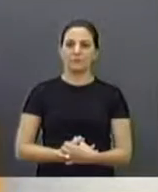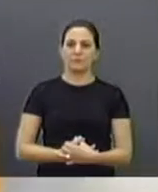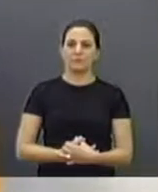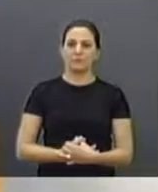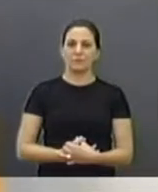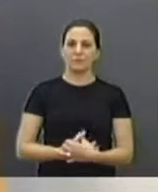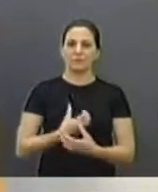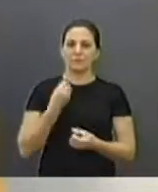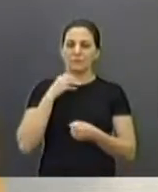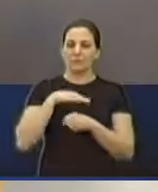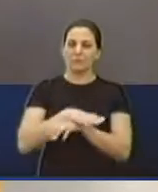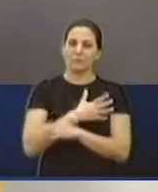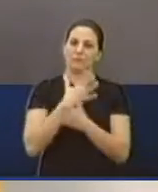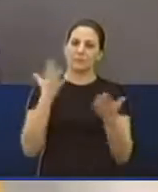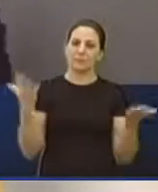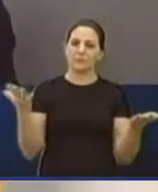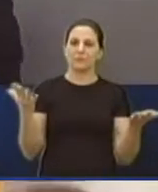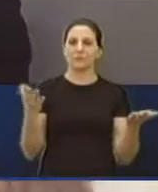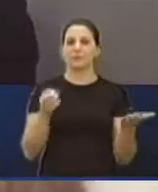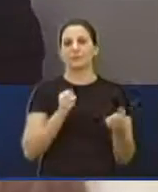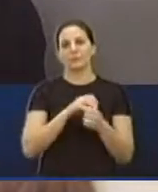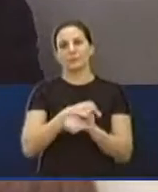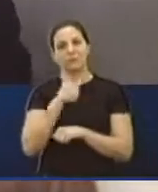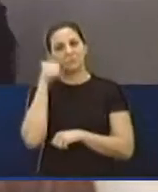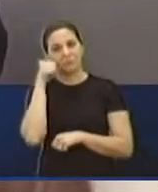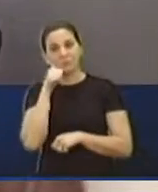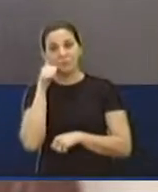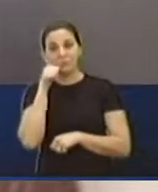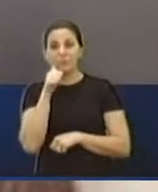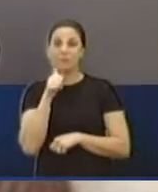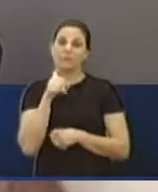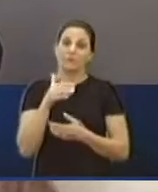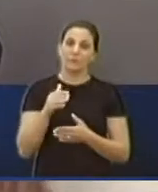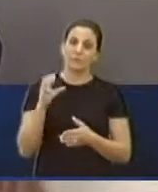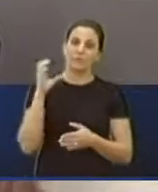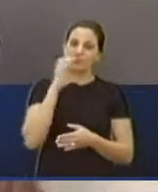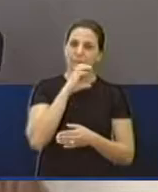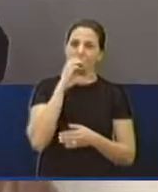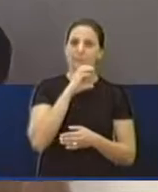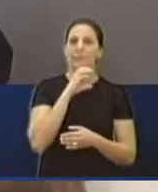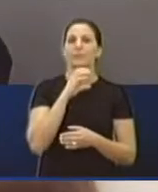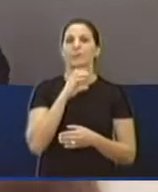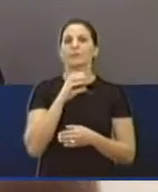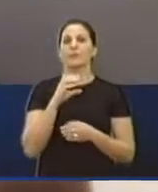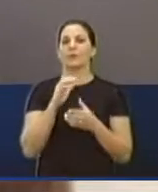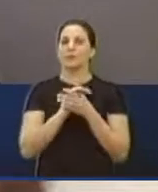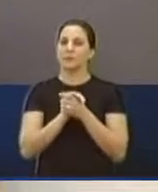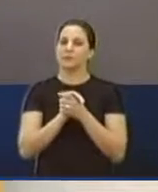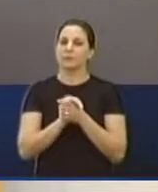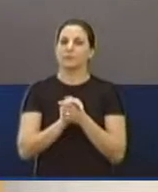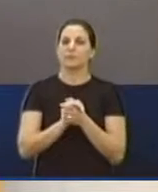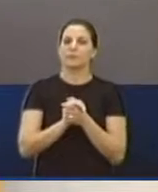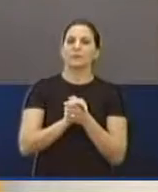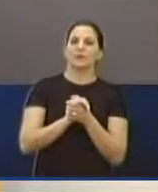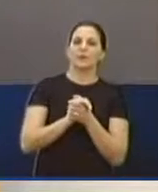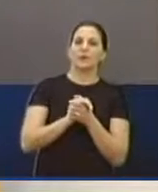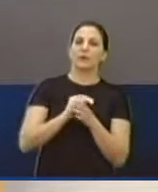Boa noite a todos, boa noite a todas. Quero rapidamente comentar a mesa, os seus vereadores,